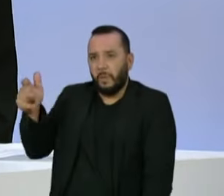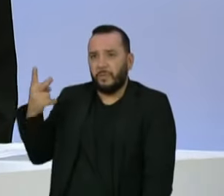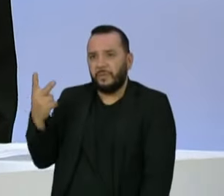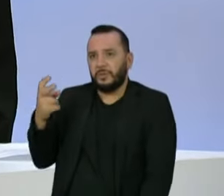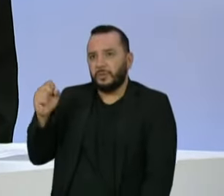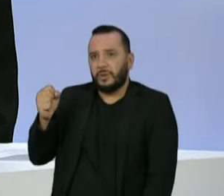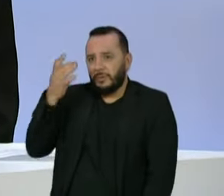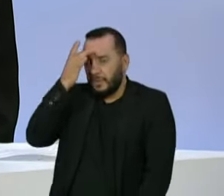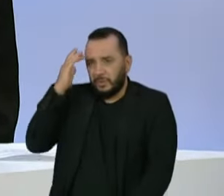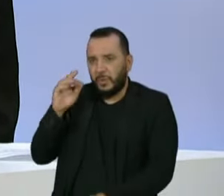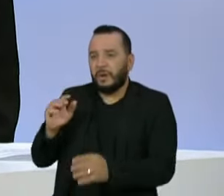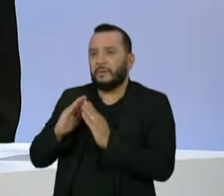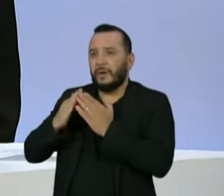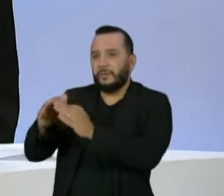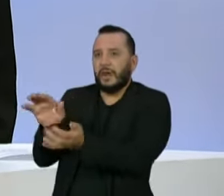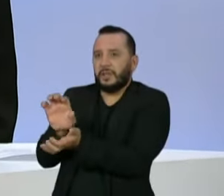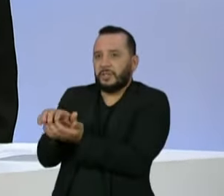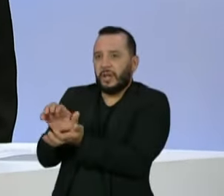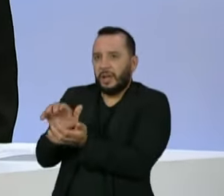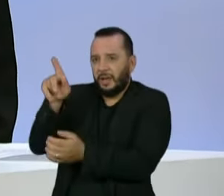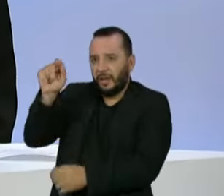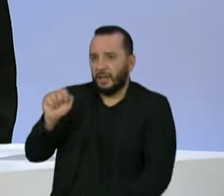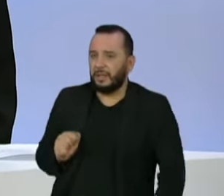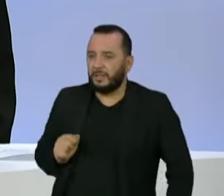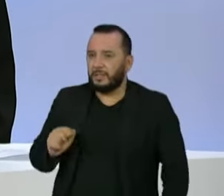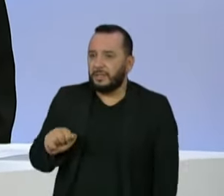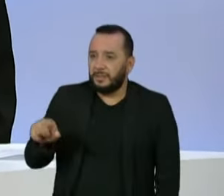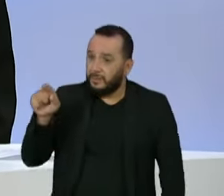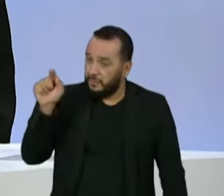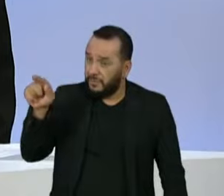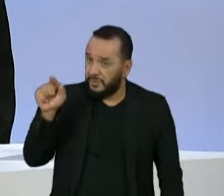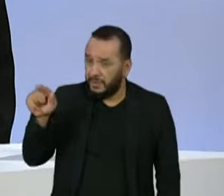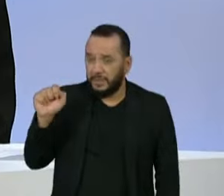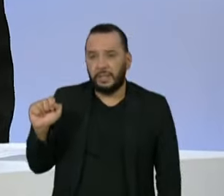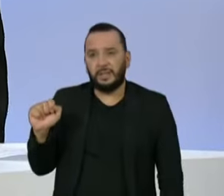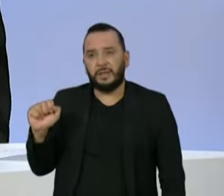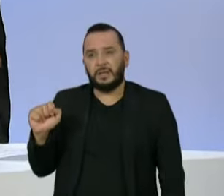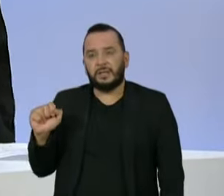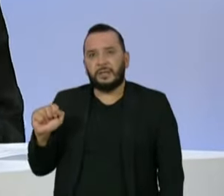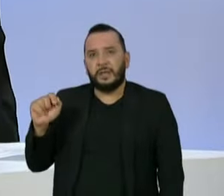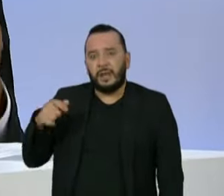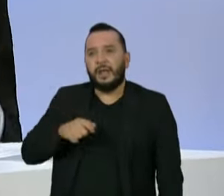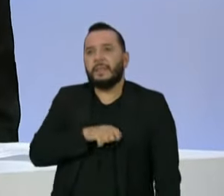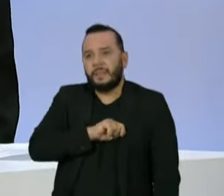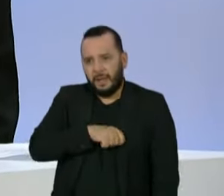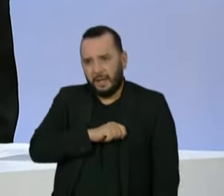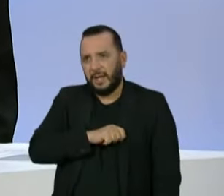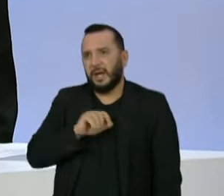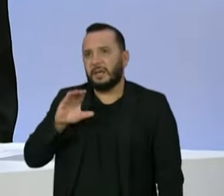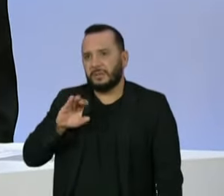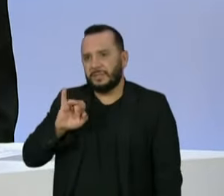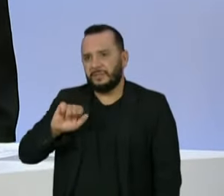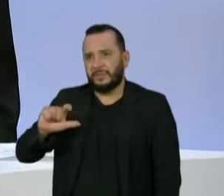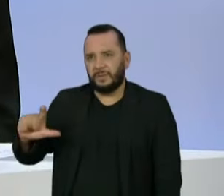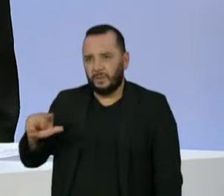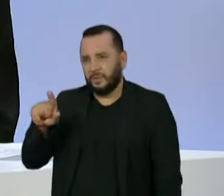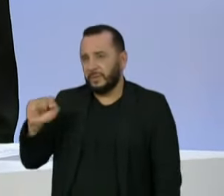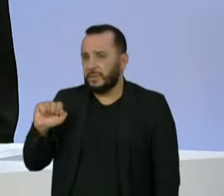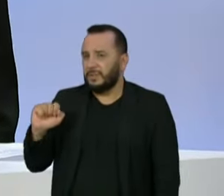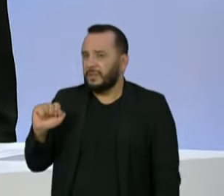não são exceções. Diante disso, o senhor, que é oriundo das forças policiais,